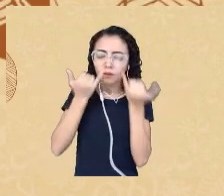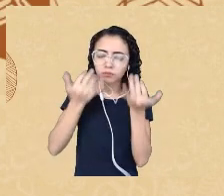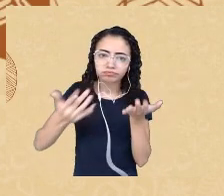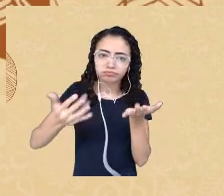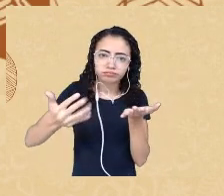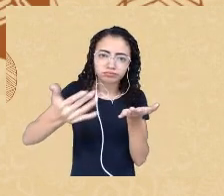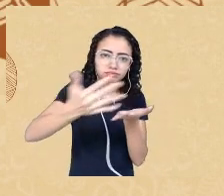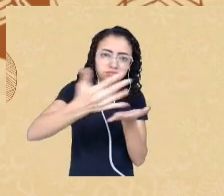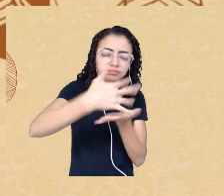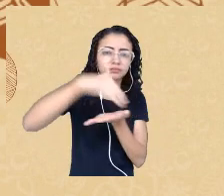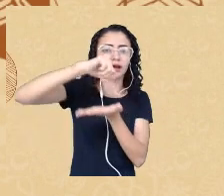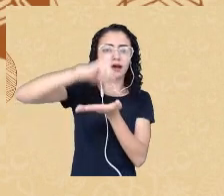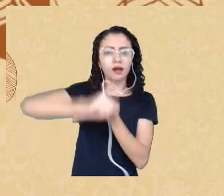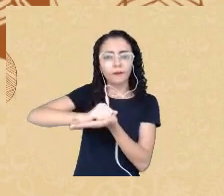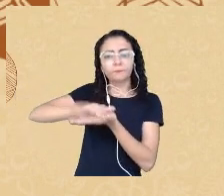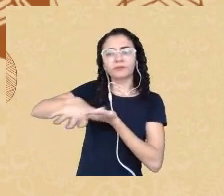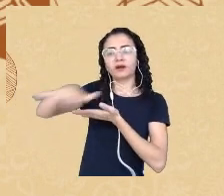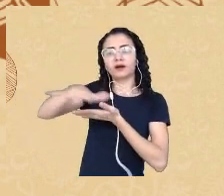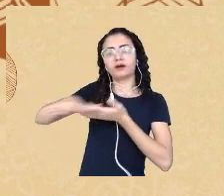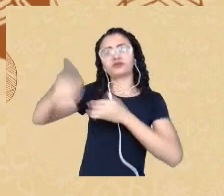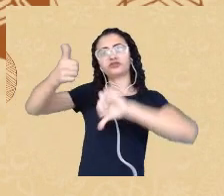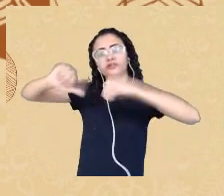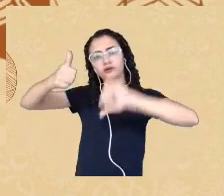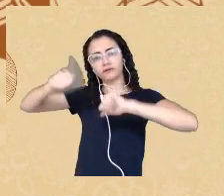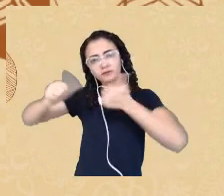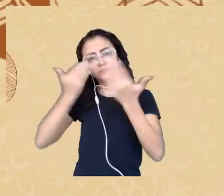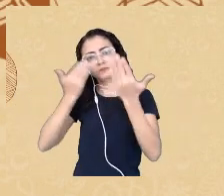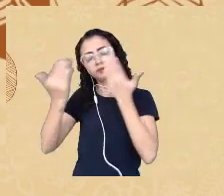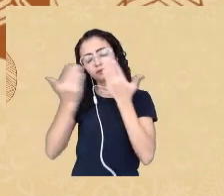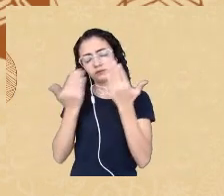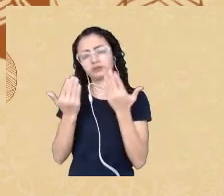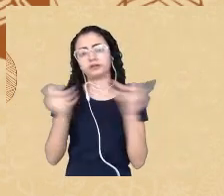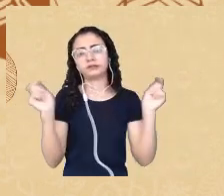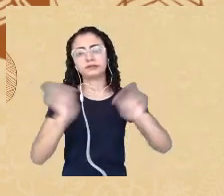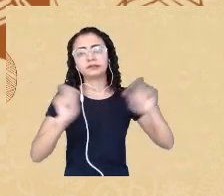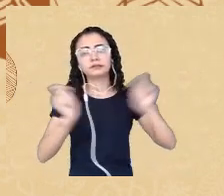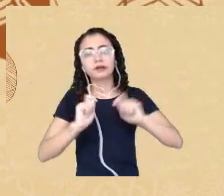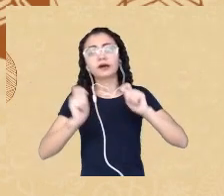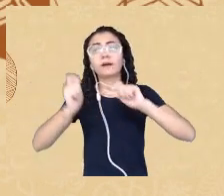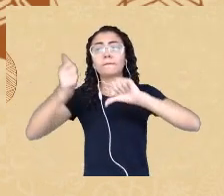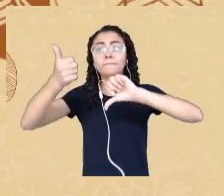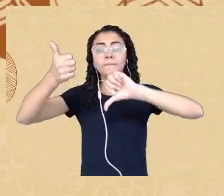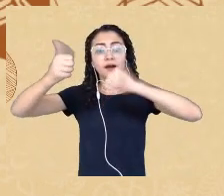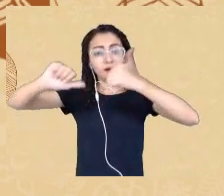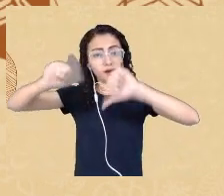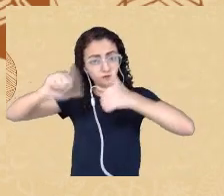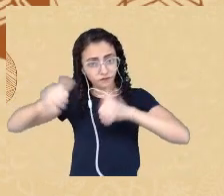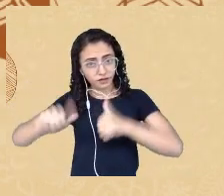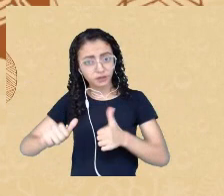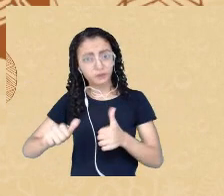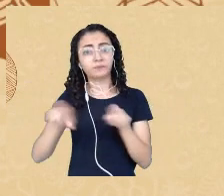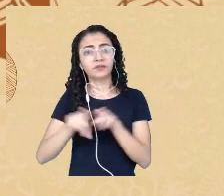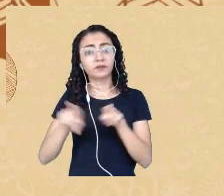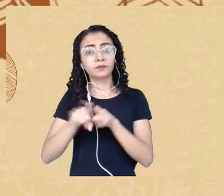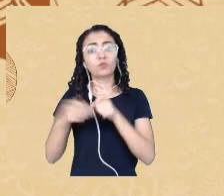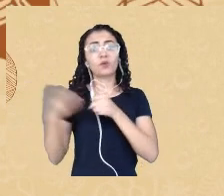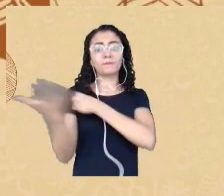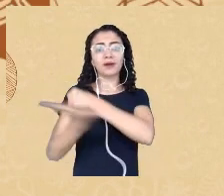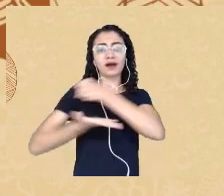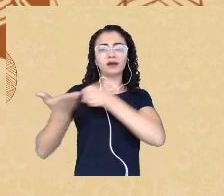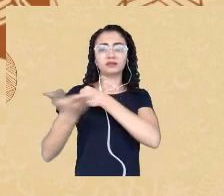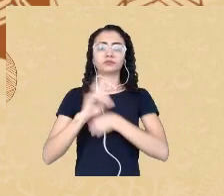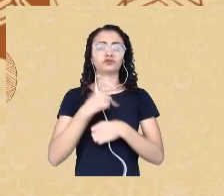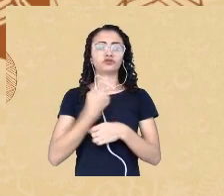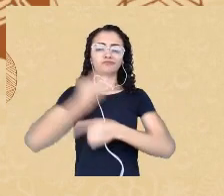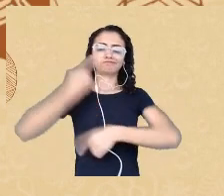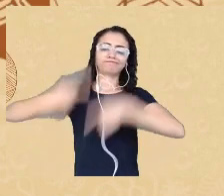avaliação psicológica que servirão para análise, para análise, para subsidiar a nossa discussão. Como critérios de